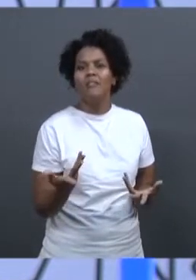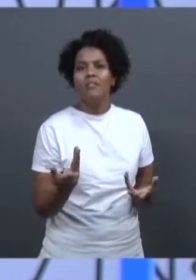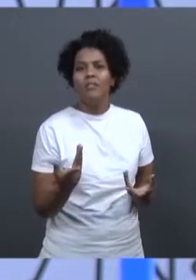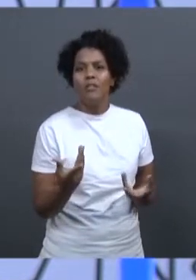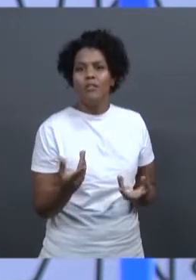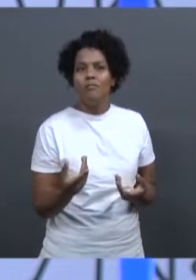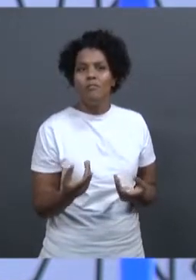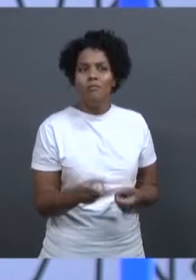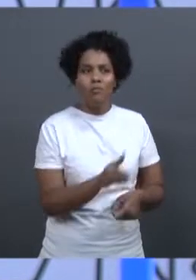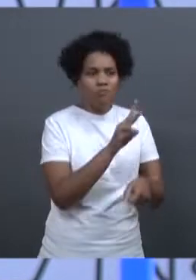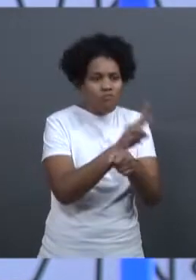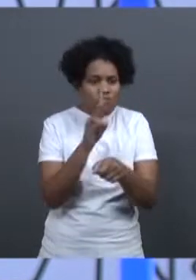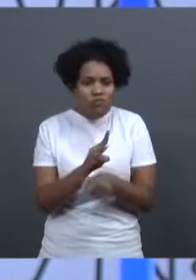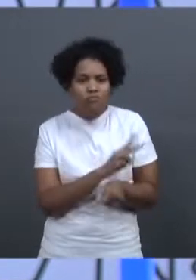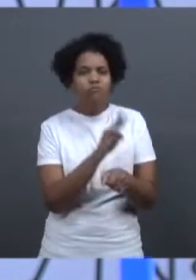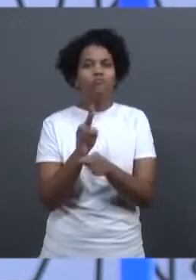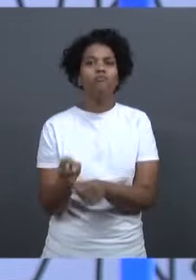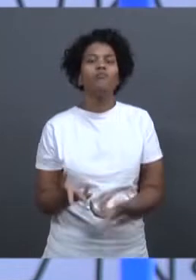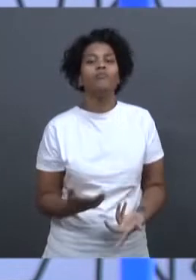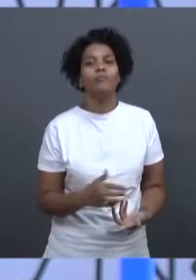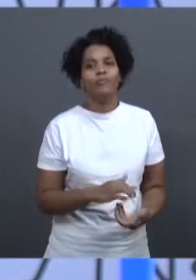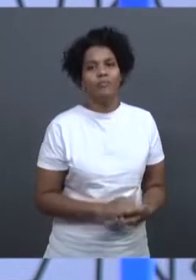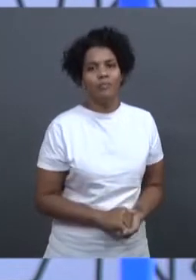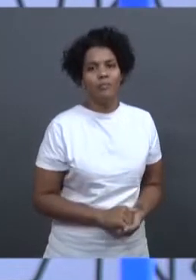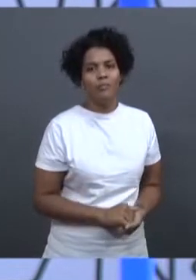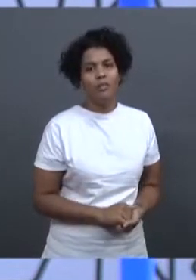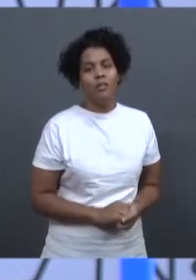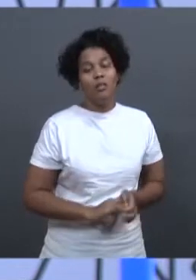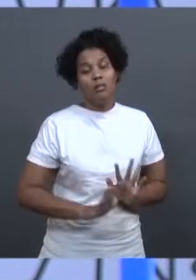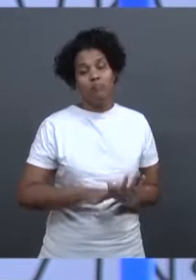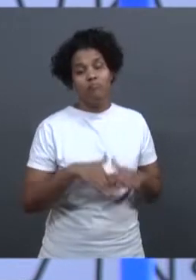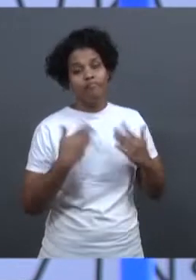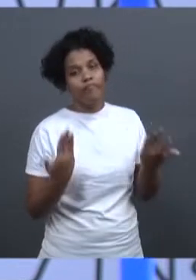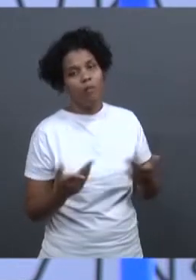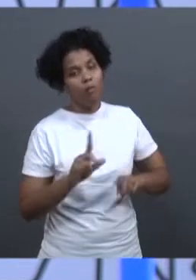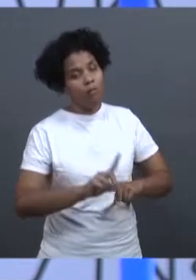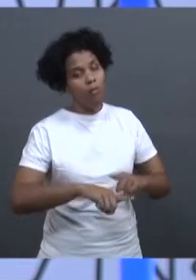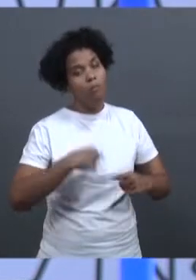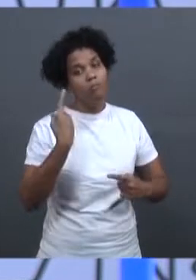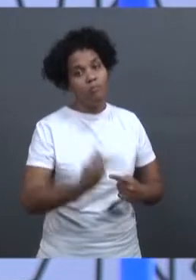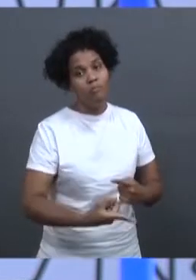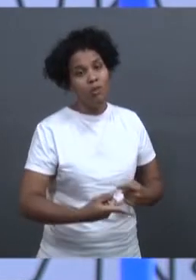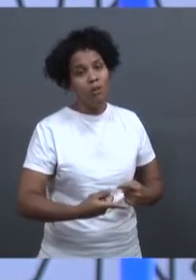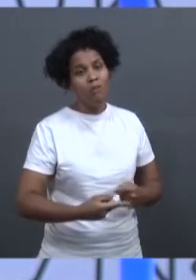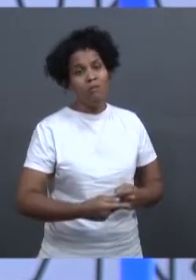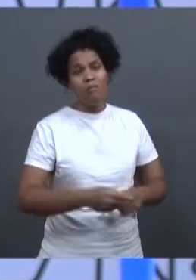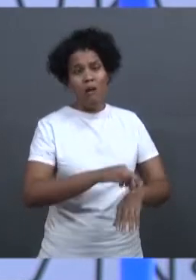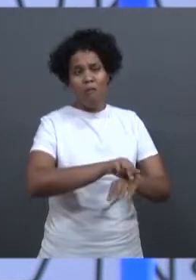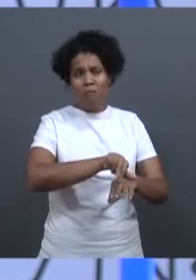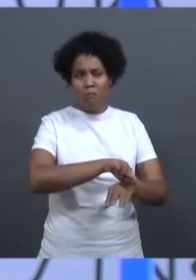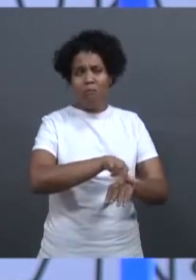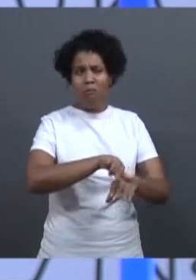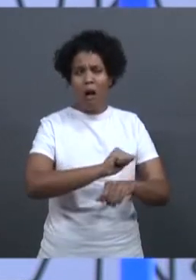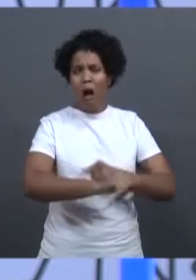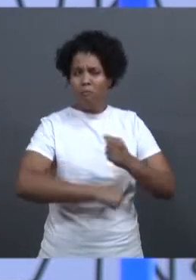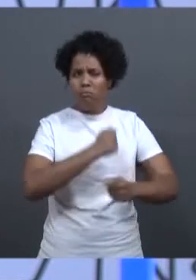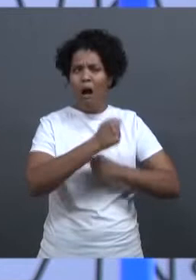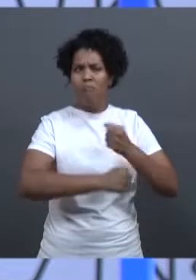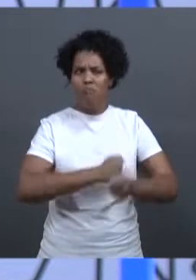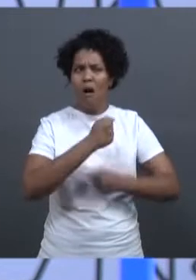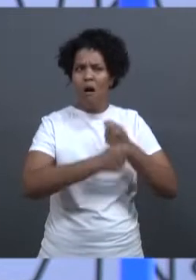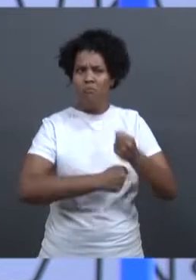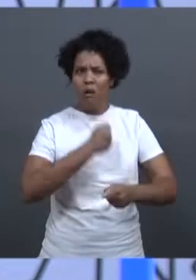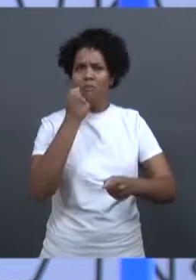aqui, o desastre, né? Então, após muitos anos, esse projeto ficou engavetado, três